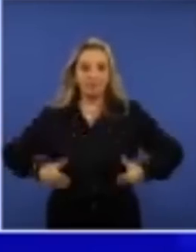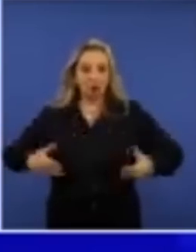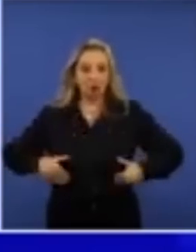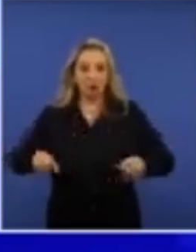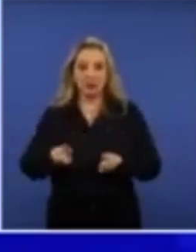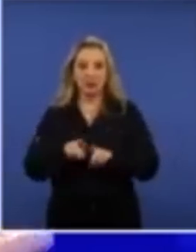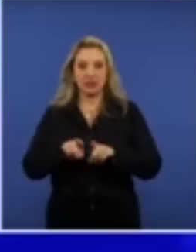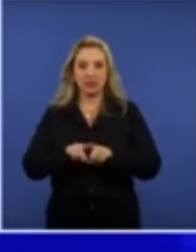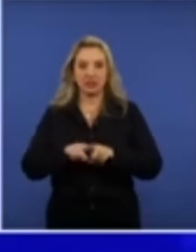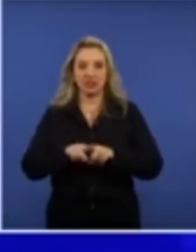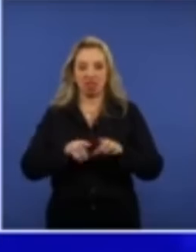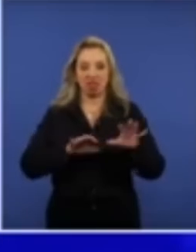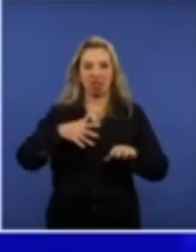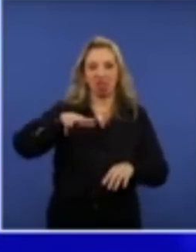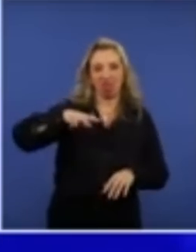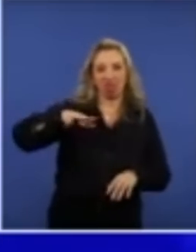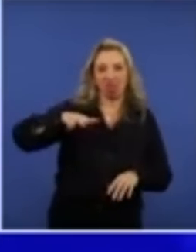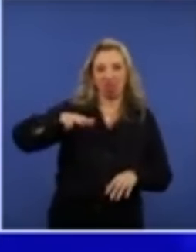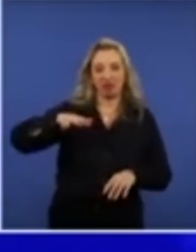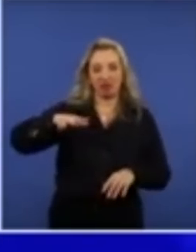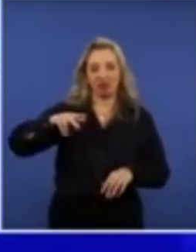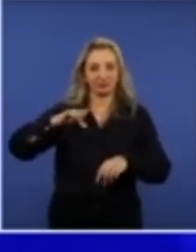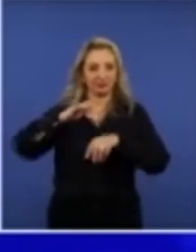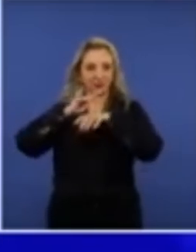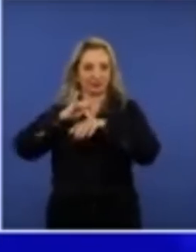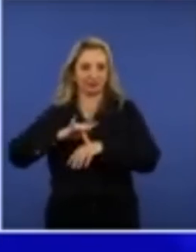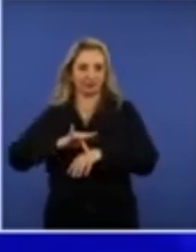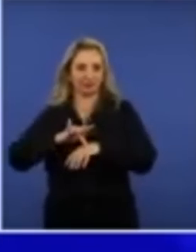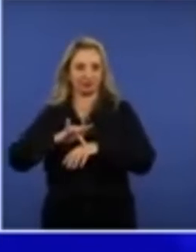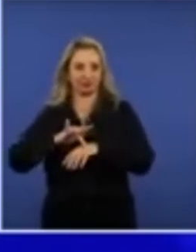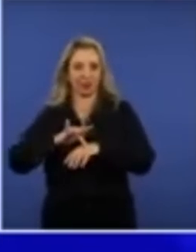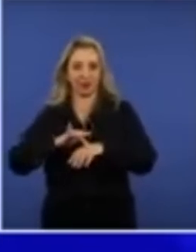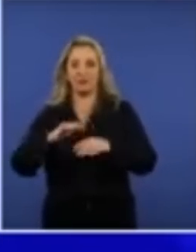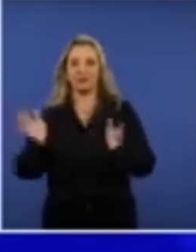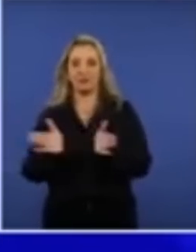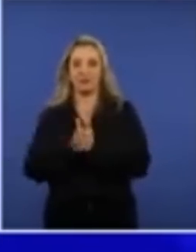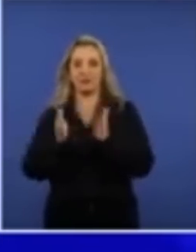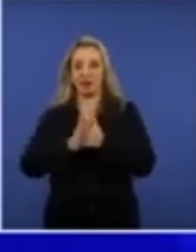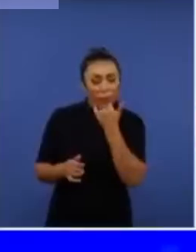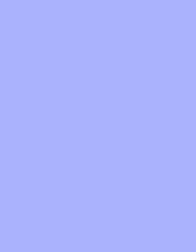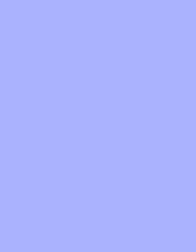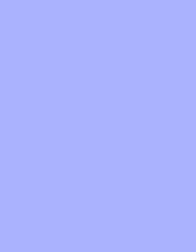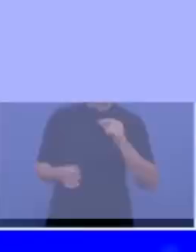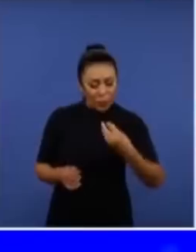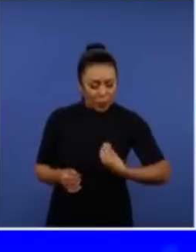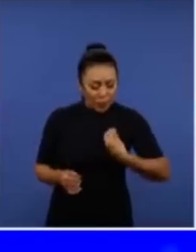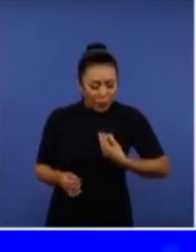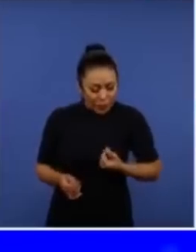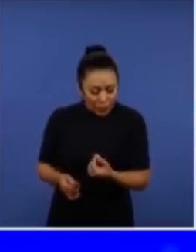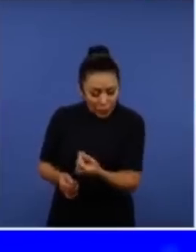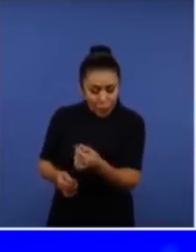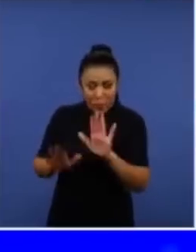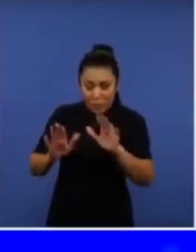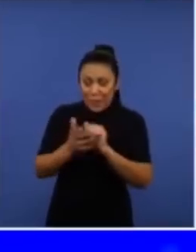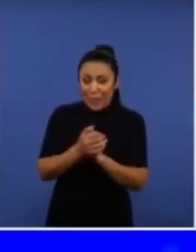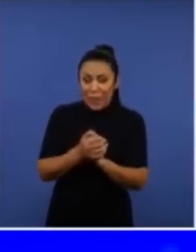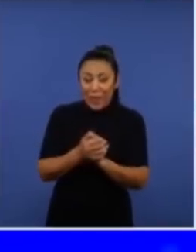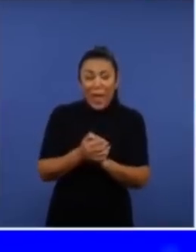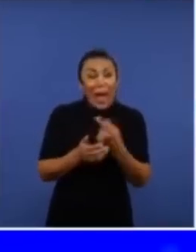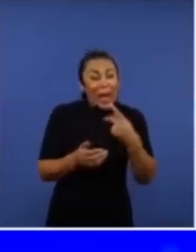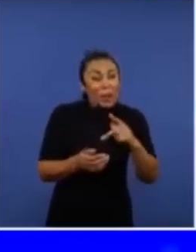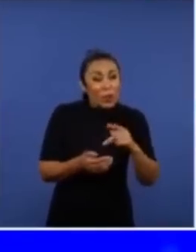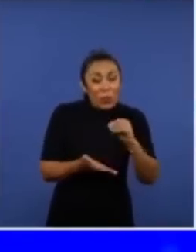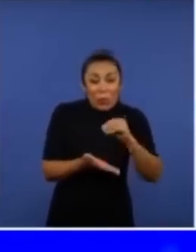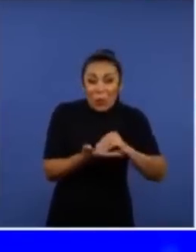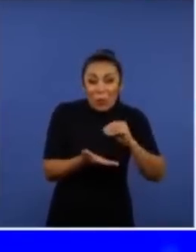e também com a manipulação política e demagógica da fome e da miséria do povo por esse tipo de interesse. Eu estou falando da sua falta de escrúpulo,